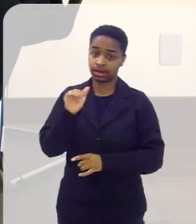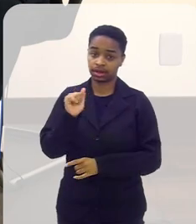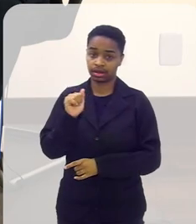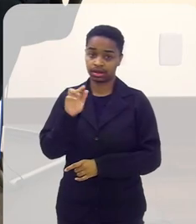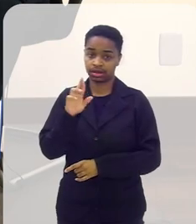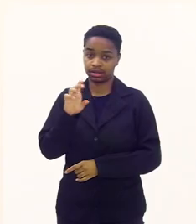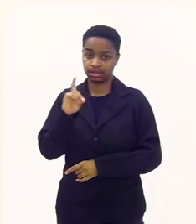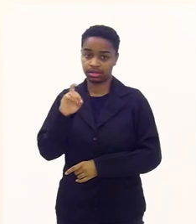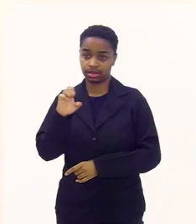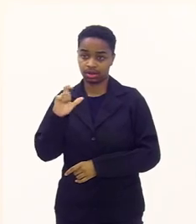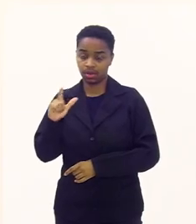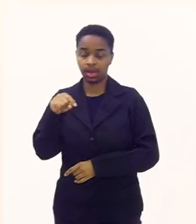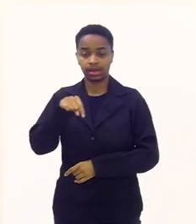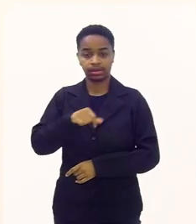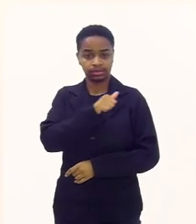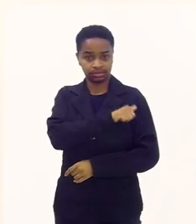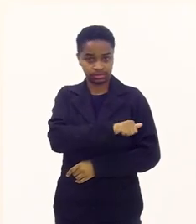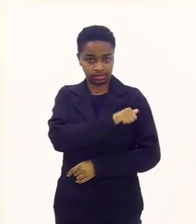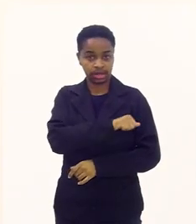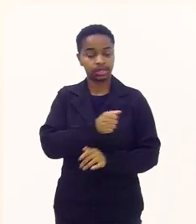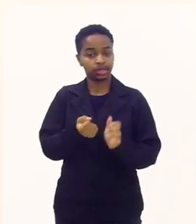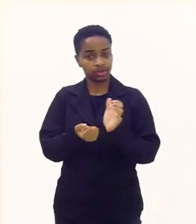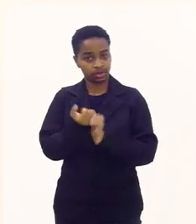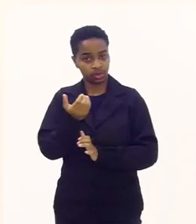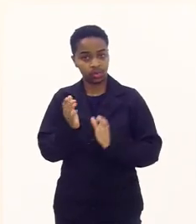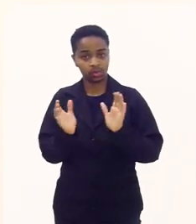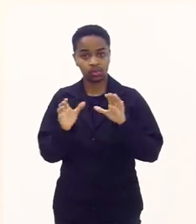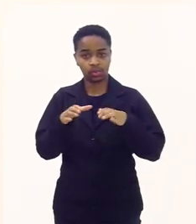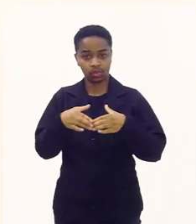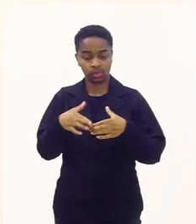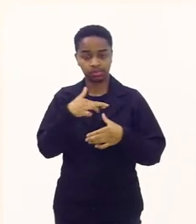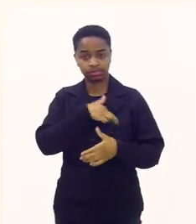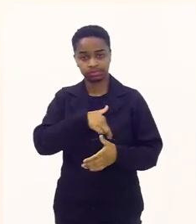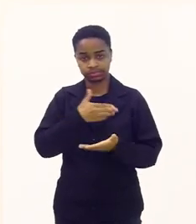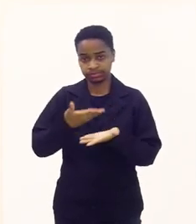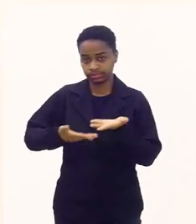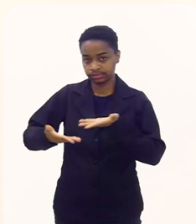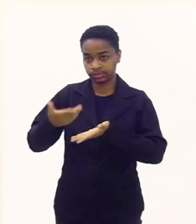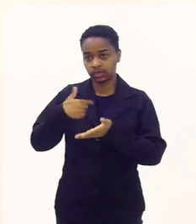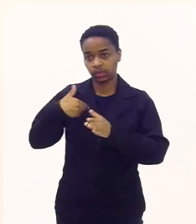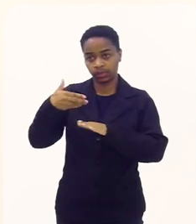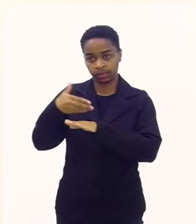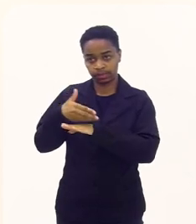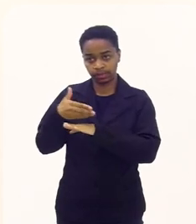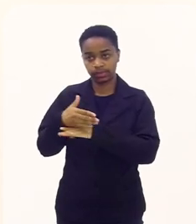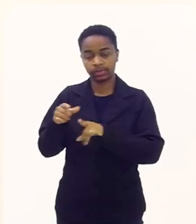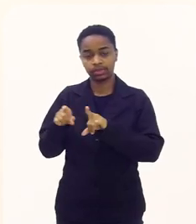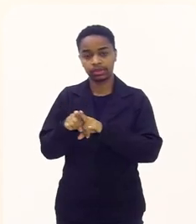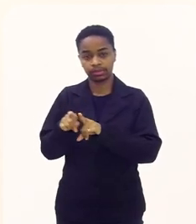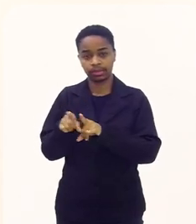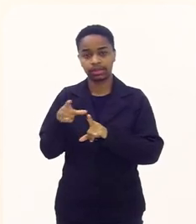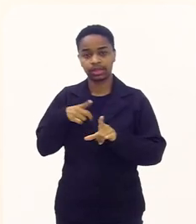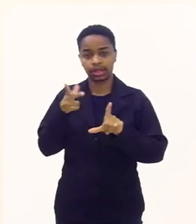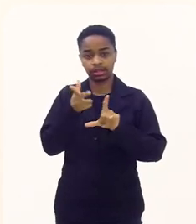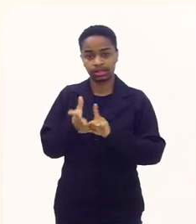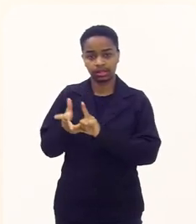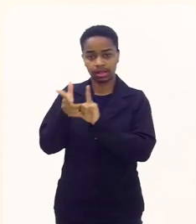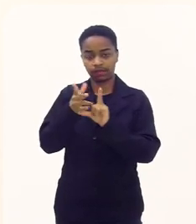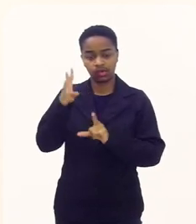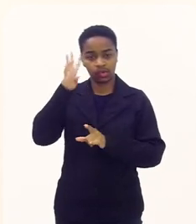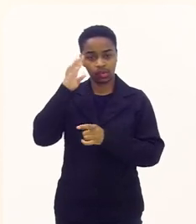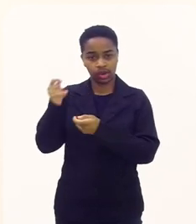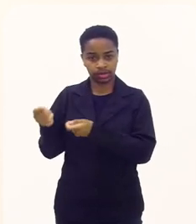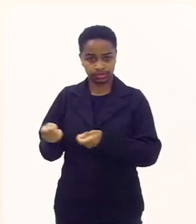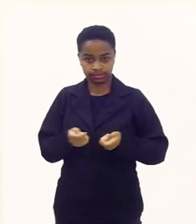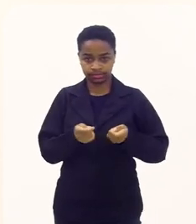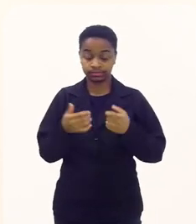cardeal do Rio também tanto é que ele criou uma comissão interreligiosa da qual faço parte apresento uma live todas